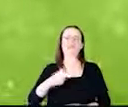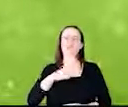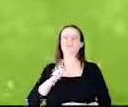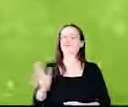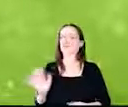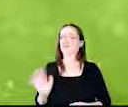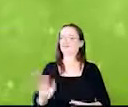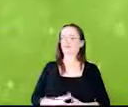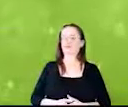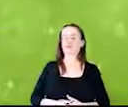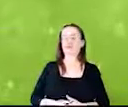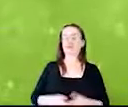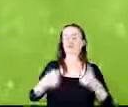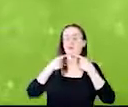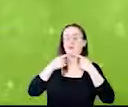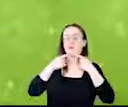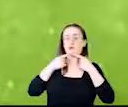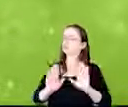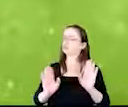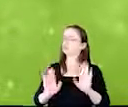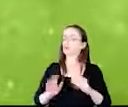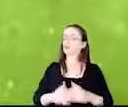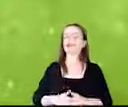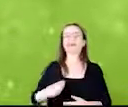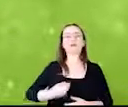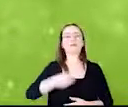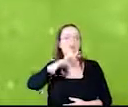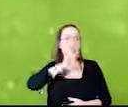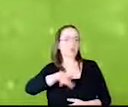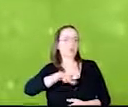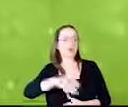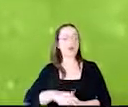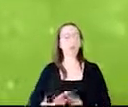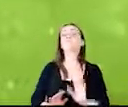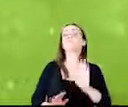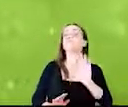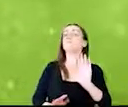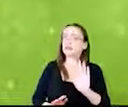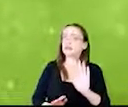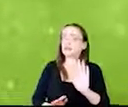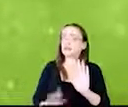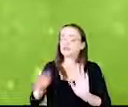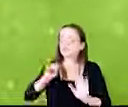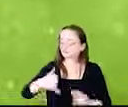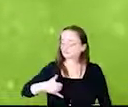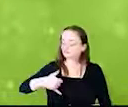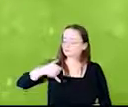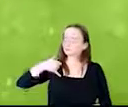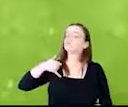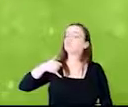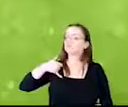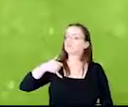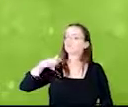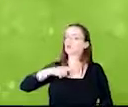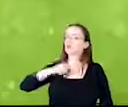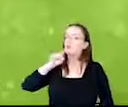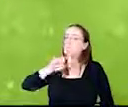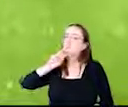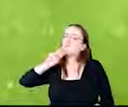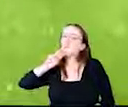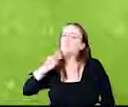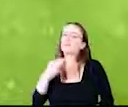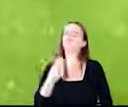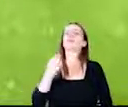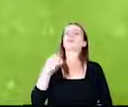estou me queixando, não tenho uma vida ruim, não. Mas nós, orgulhosamente, temos um milhão e meio de dólares investidos em